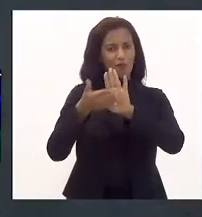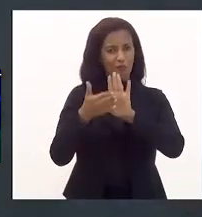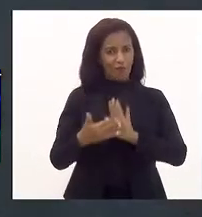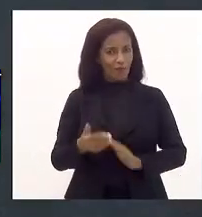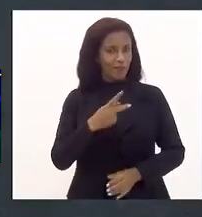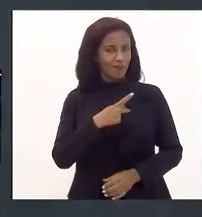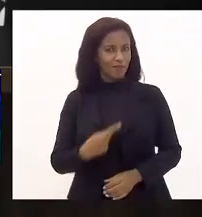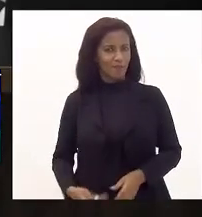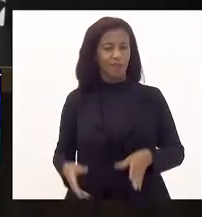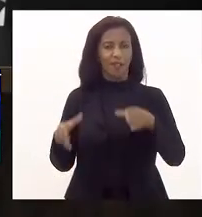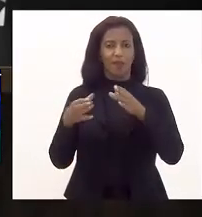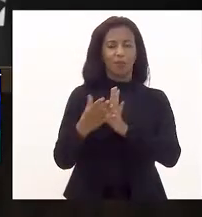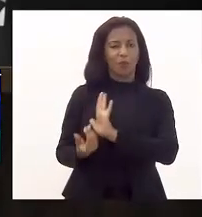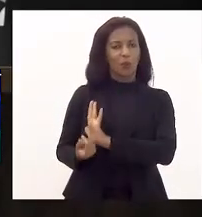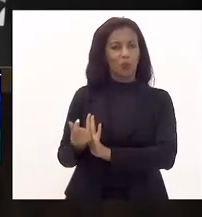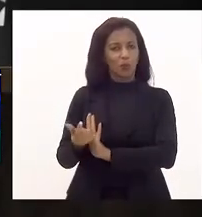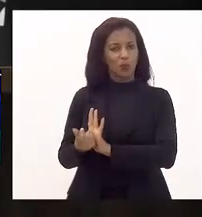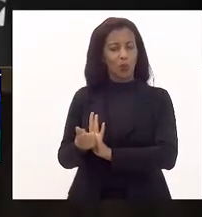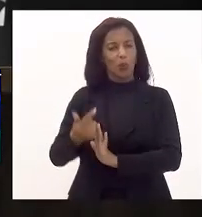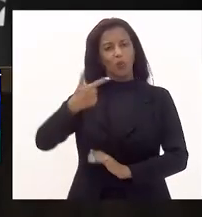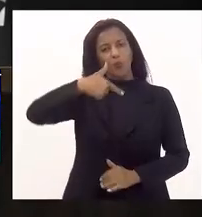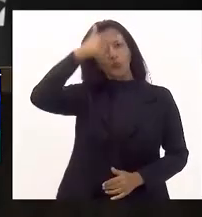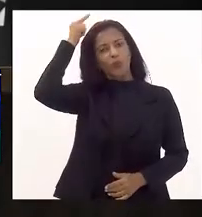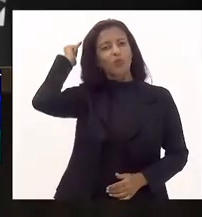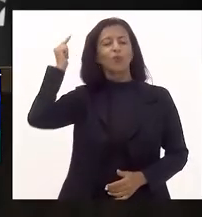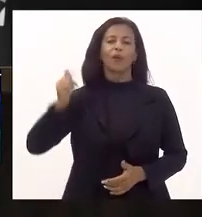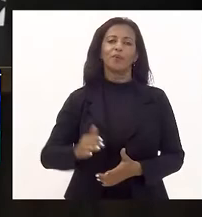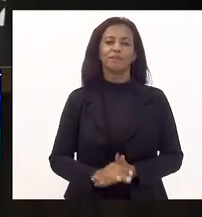senhor presidente. Pela Comissão de Tributação, deputado Luiz Paula.